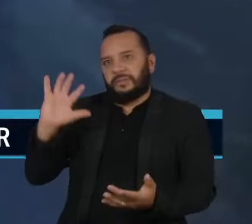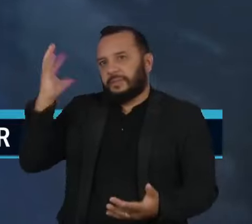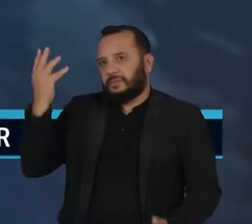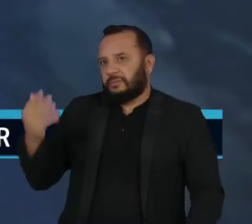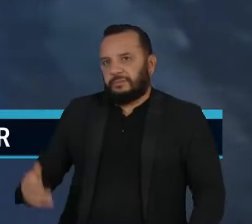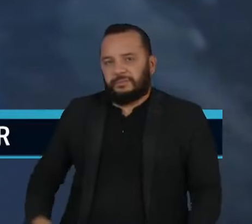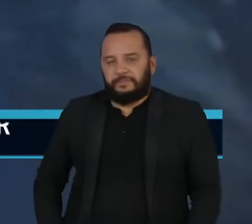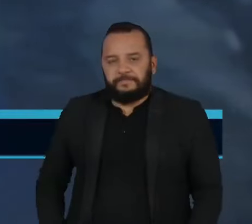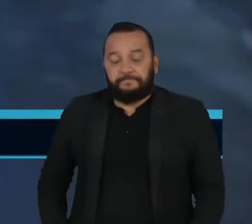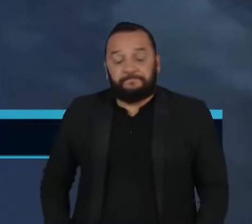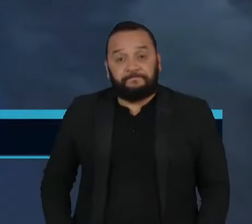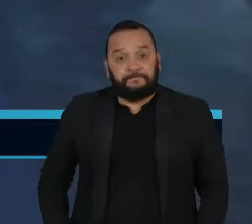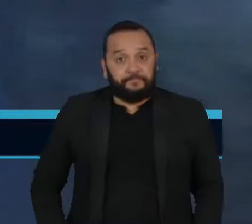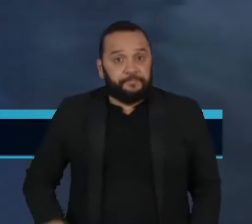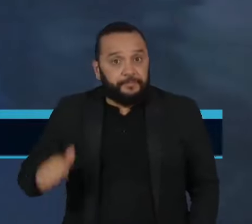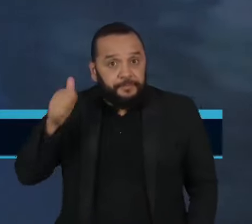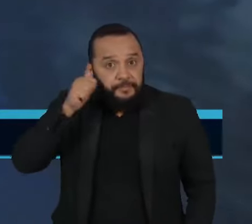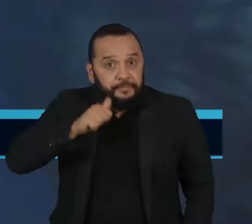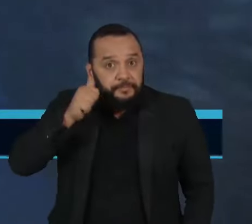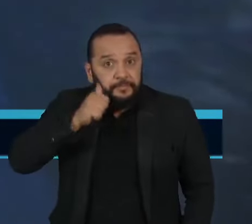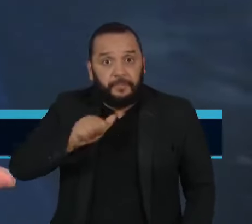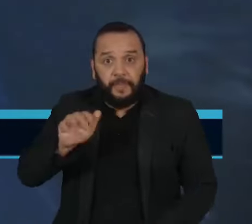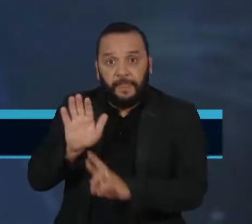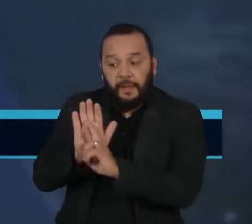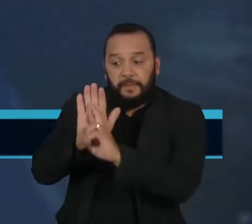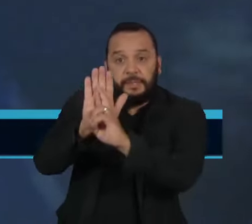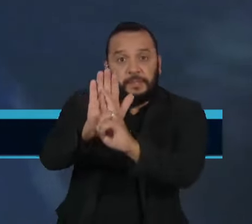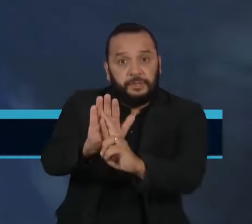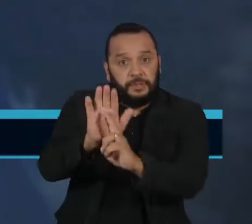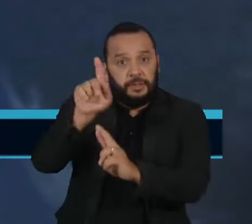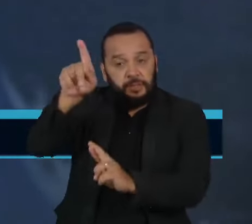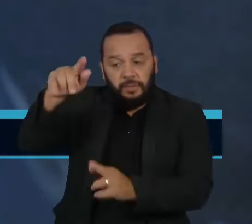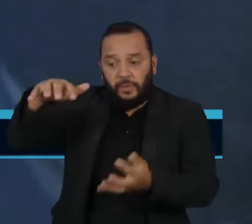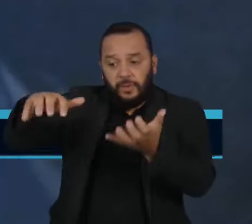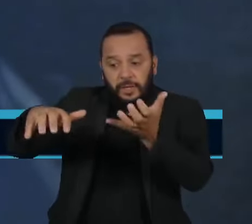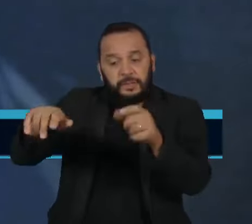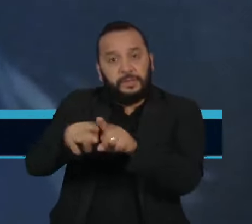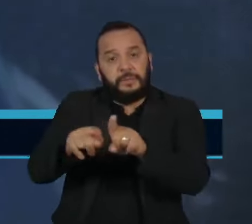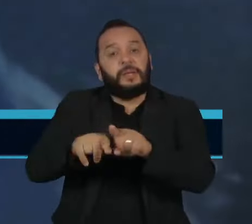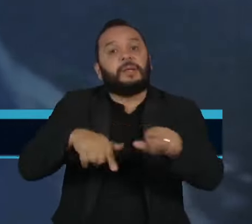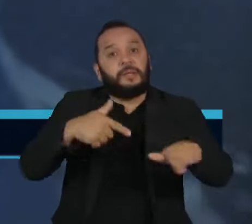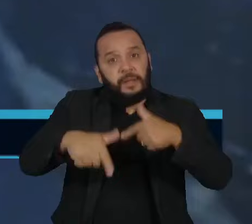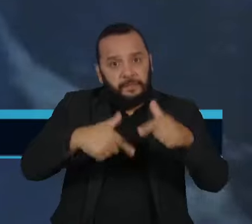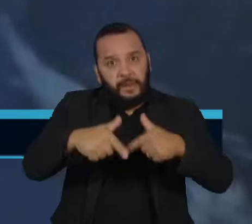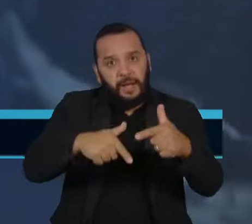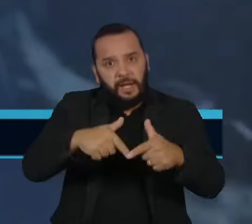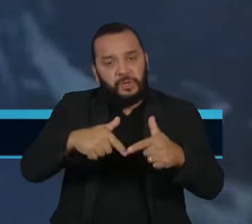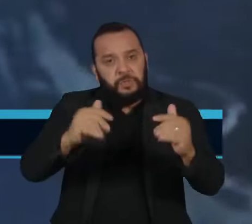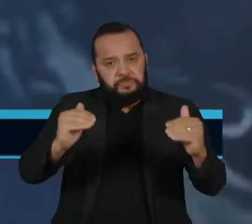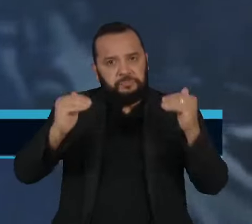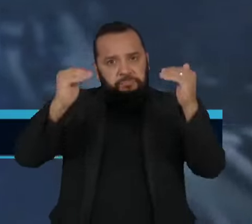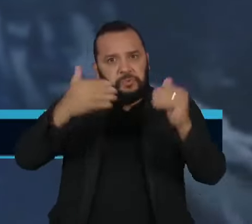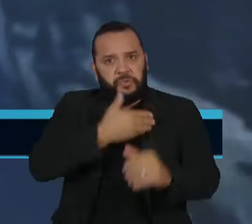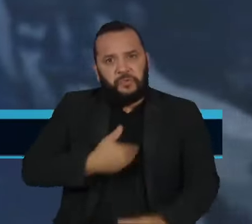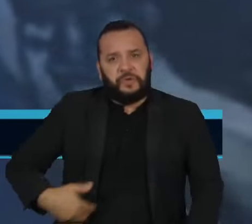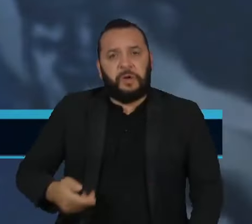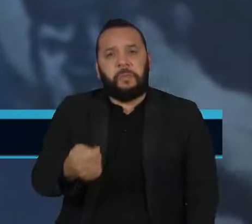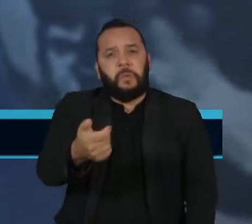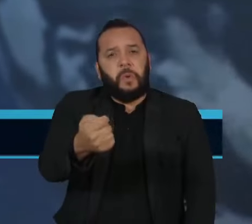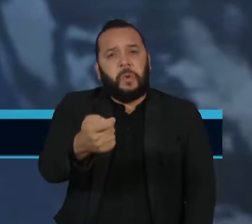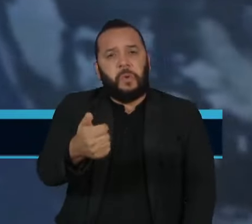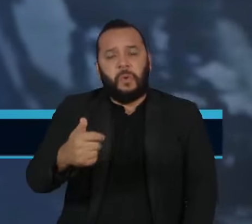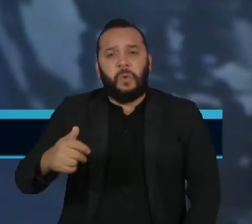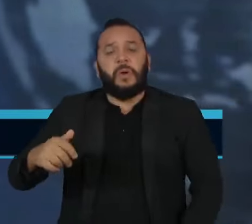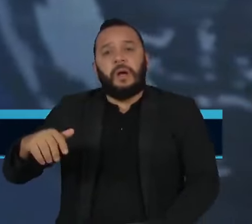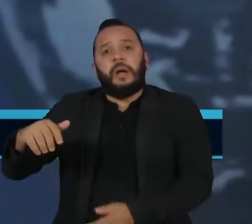E a representatividade das mulheres no Congresso e nos cargos de confiança do governo ainda é pequena. Na Câmara e no Senado, elas